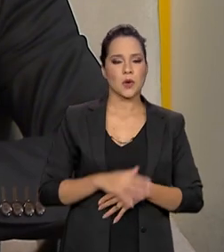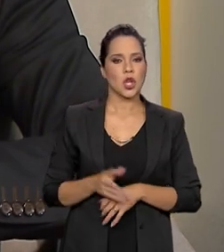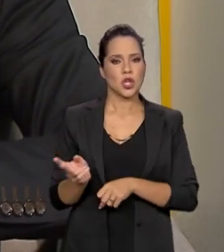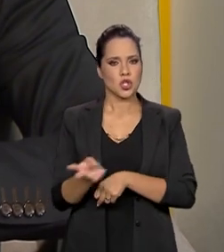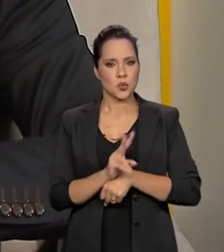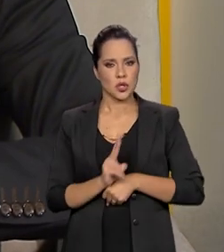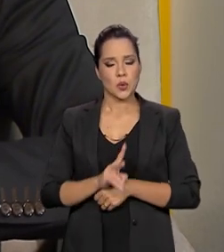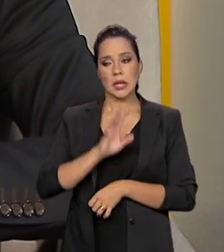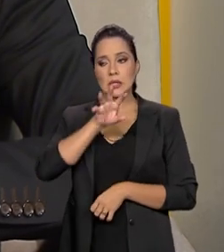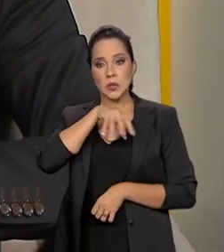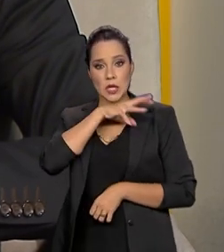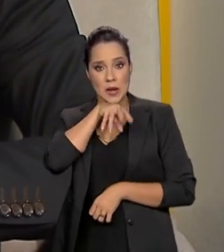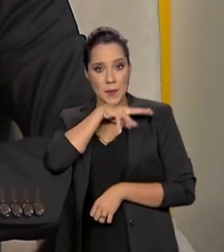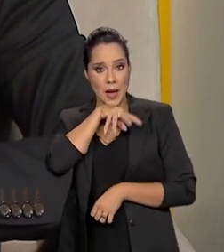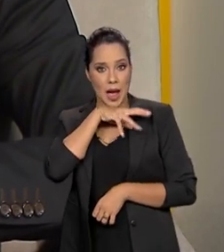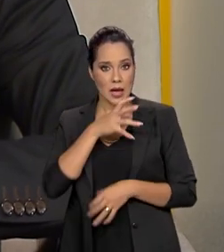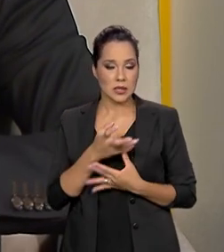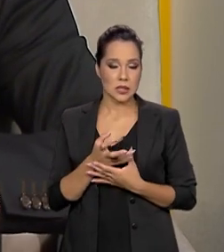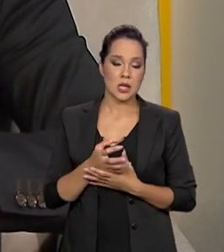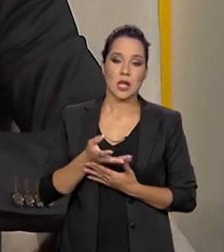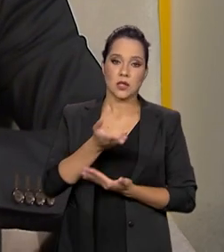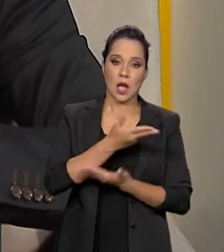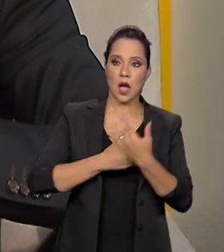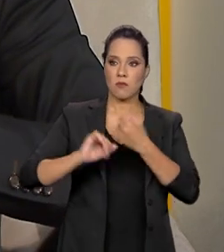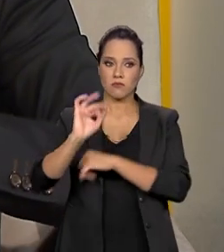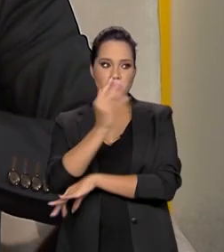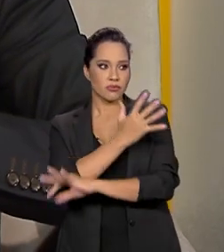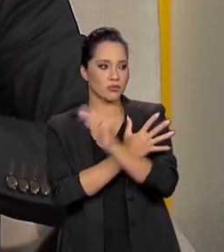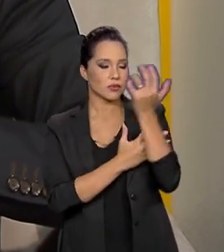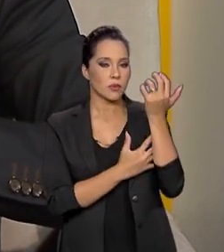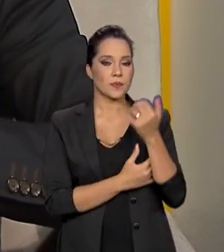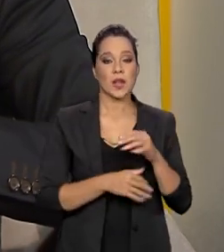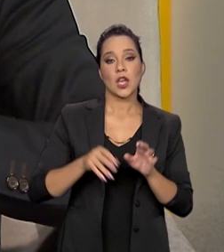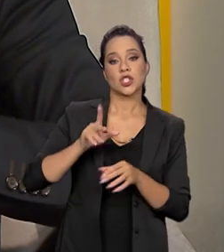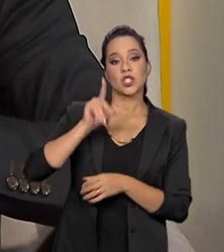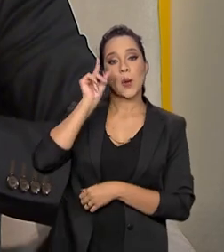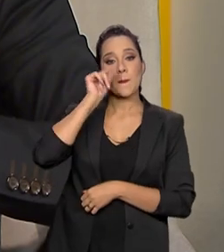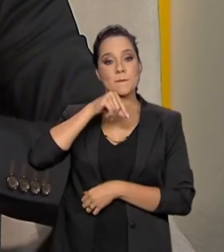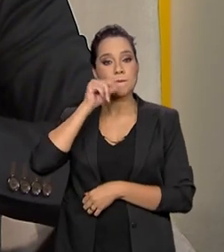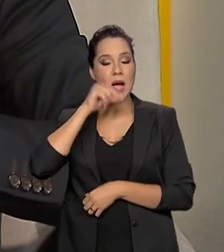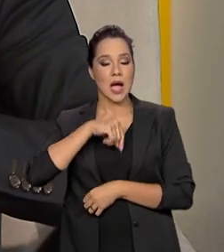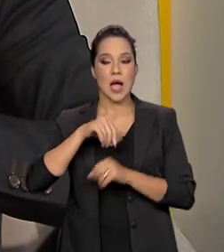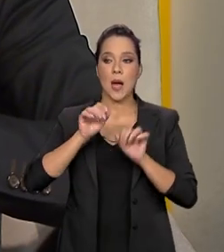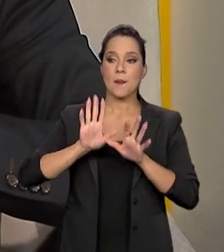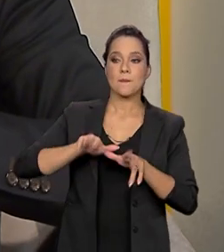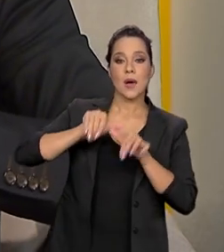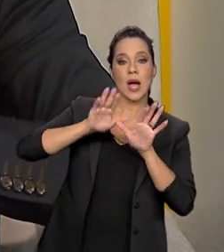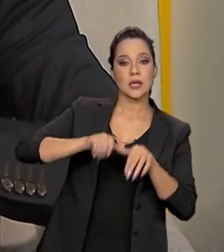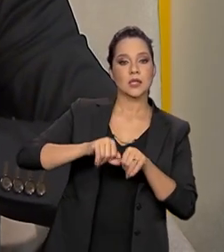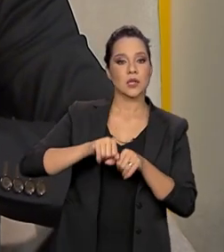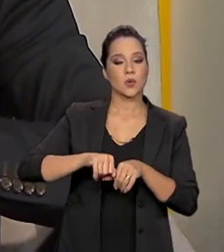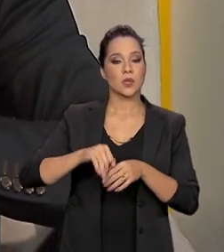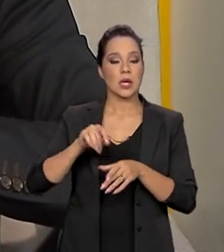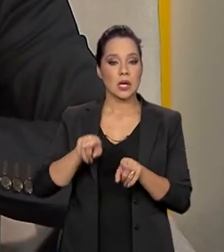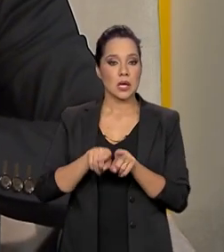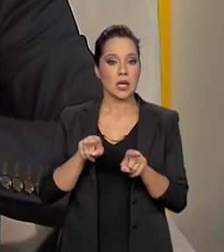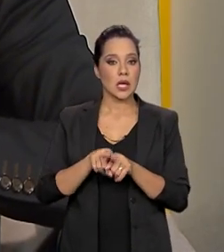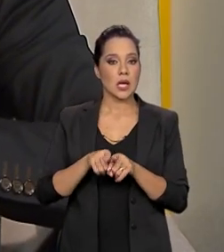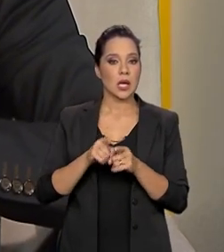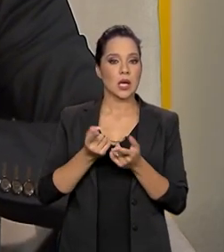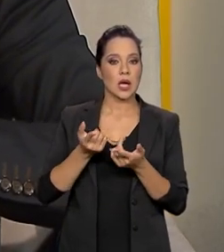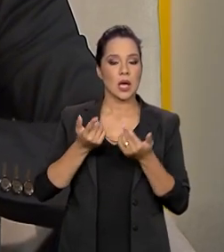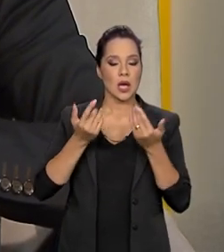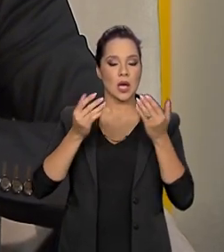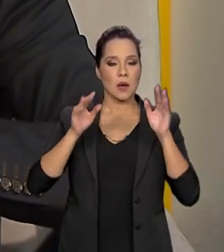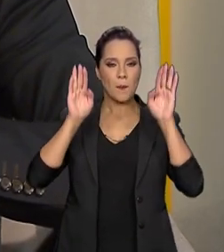monitoramento de animais no meio silvestre, de pássaros e morcegos. O sequenciamento do vírus